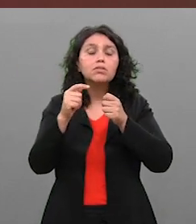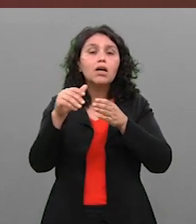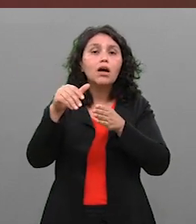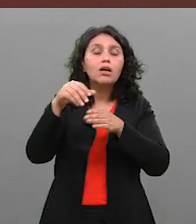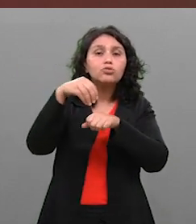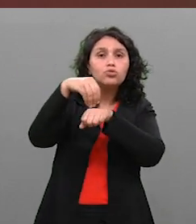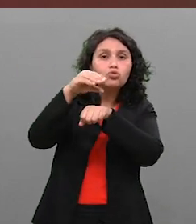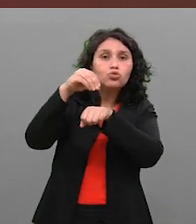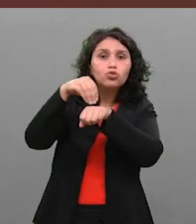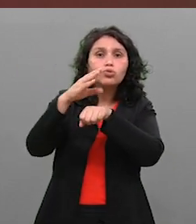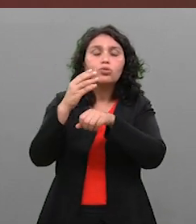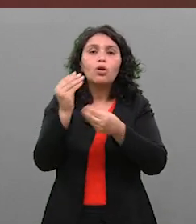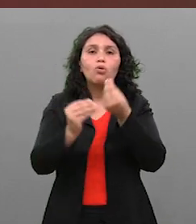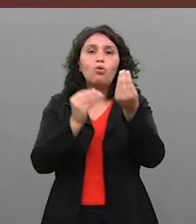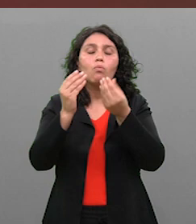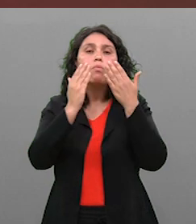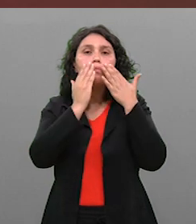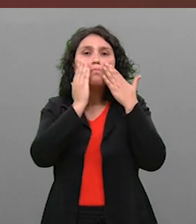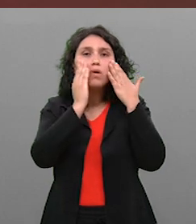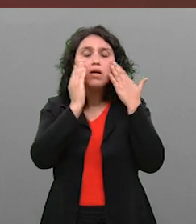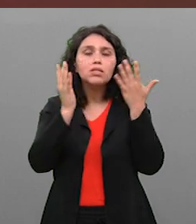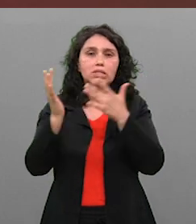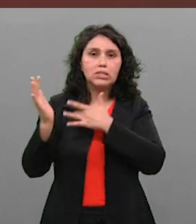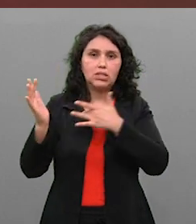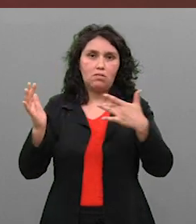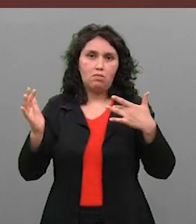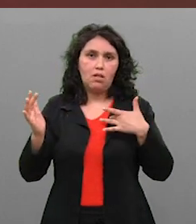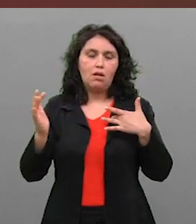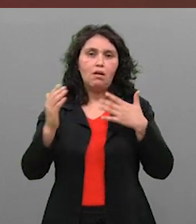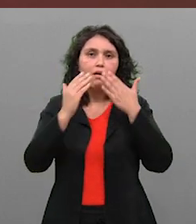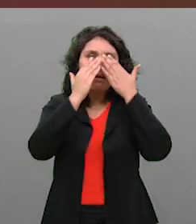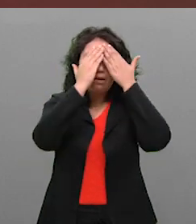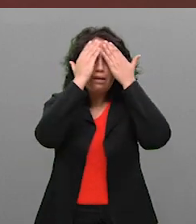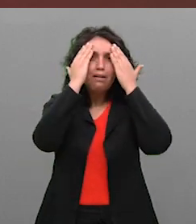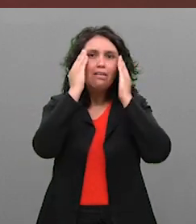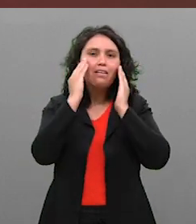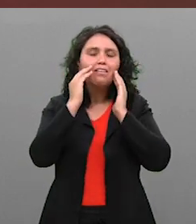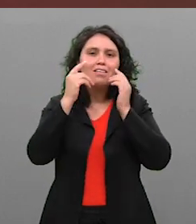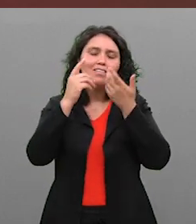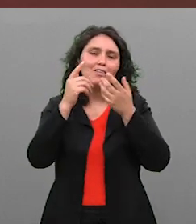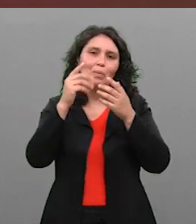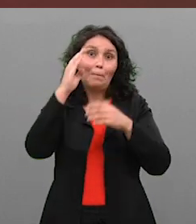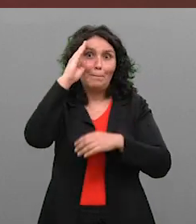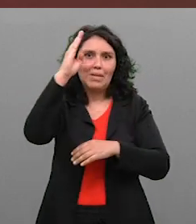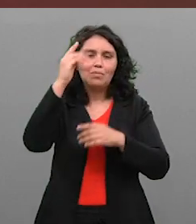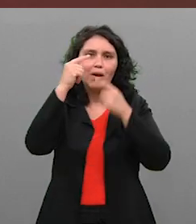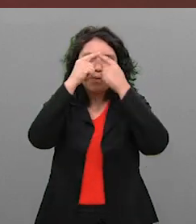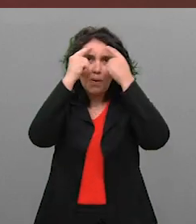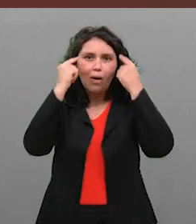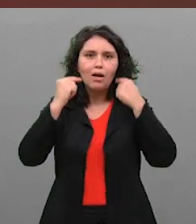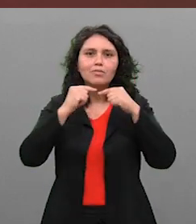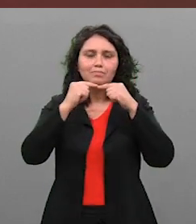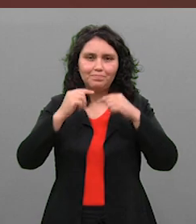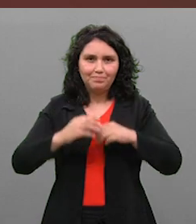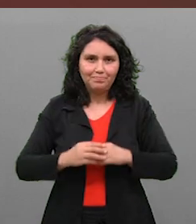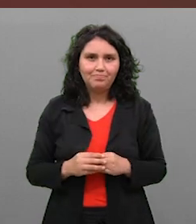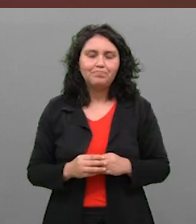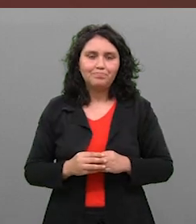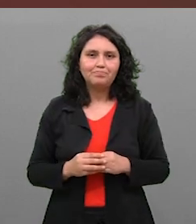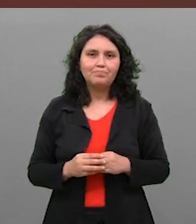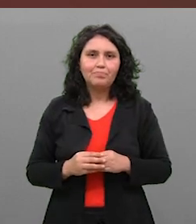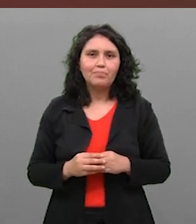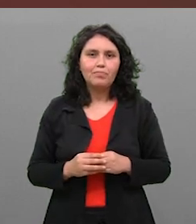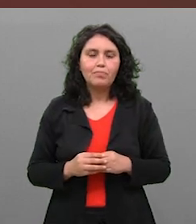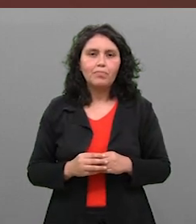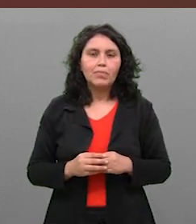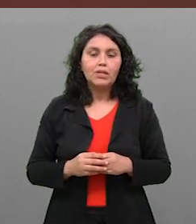entrevista vai pensar nisso, vai dizer o que podemos fazer para manter uma pele saudável, especialmente a questão do rosto, que é o